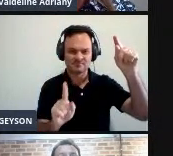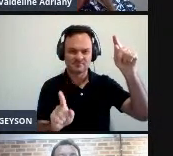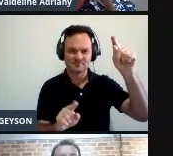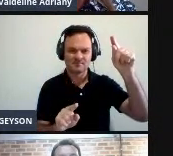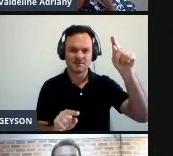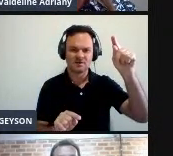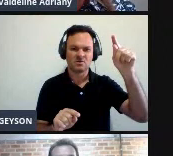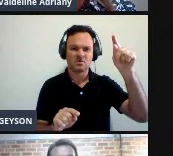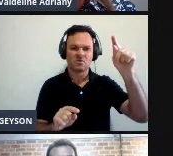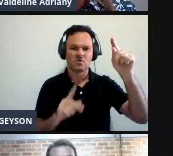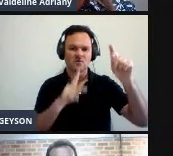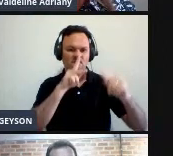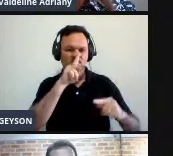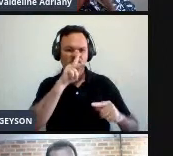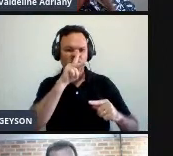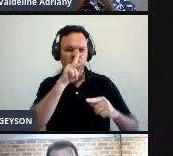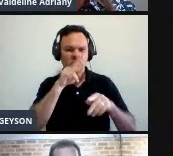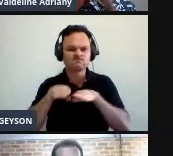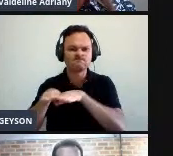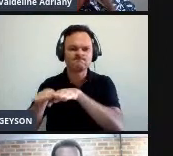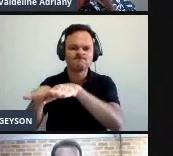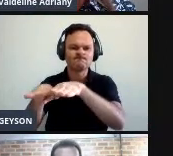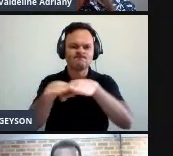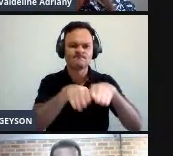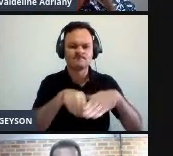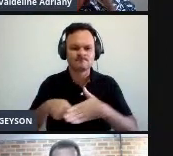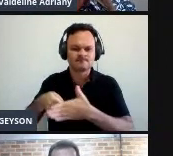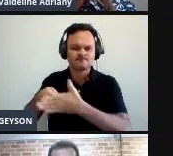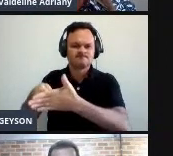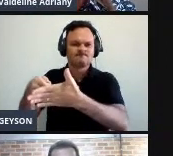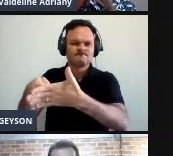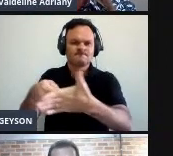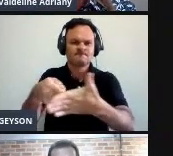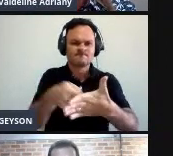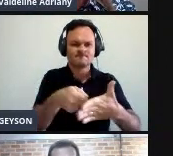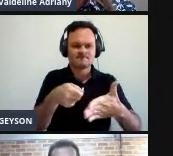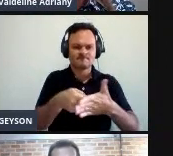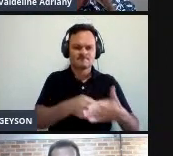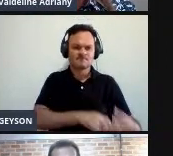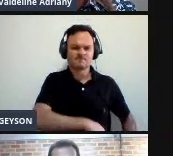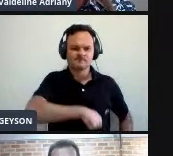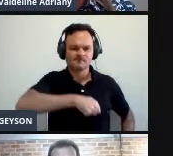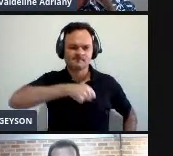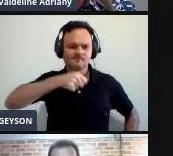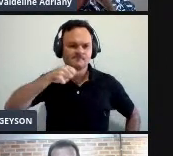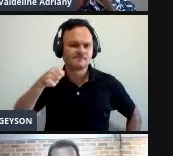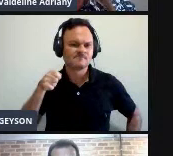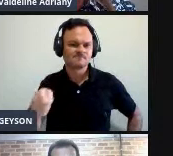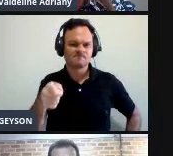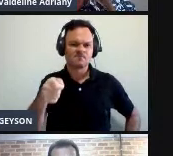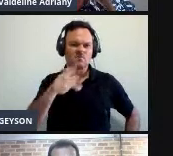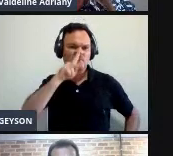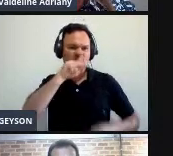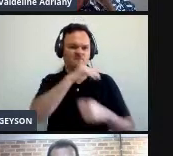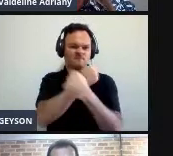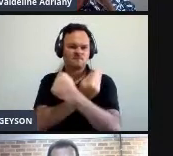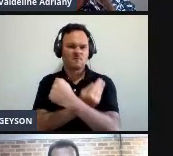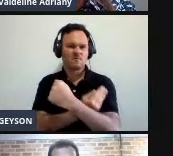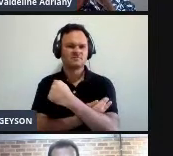Se o melhor dessa igualdade conseguimos conquistar com o braço forte,